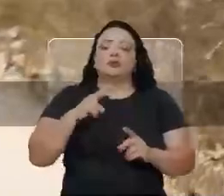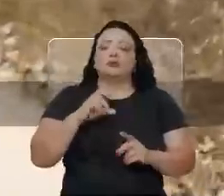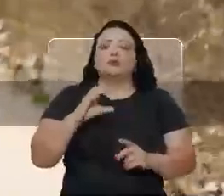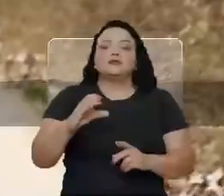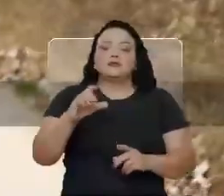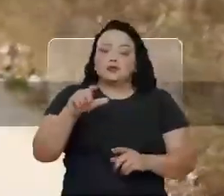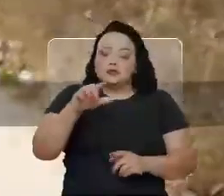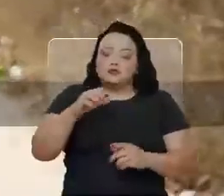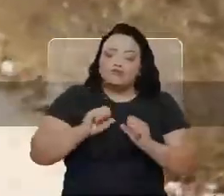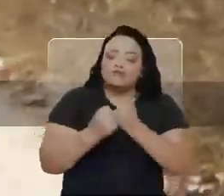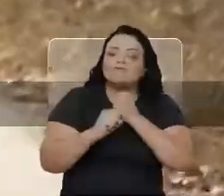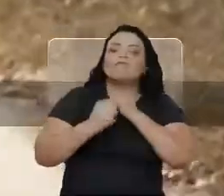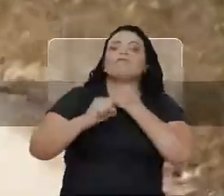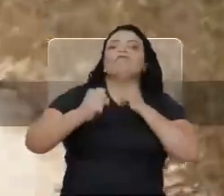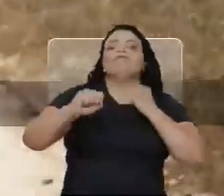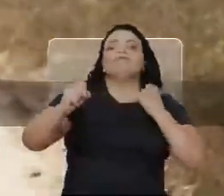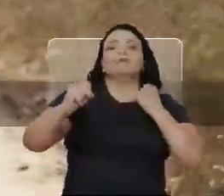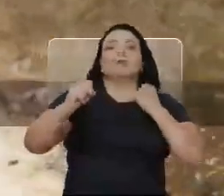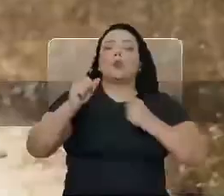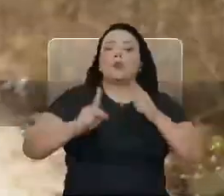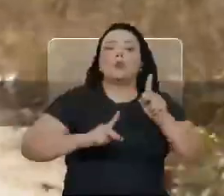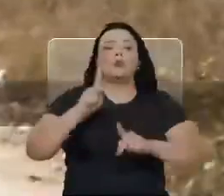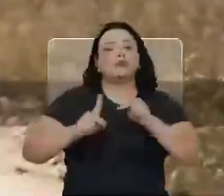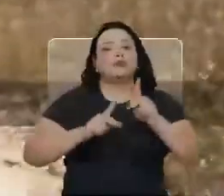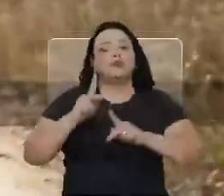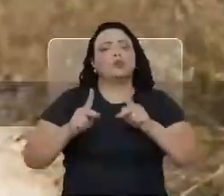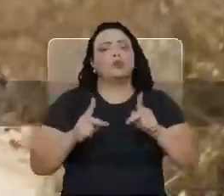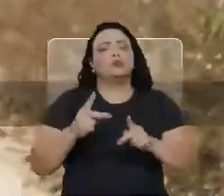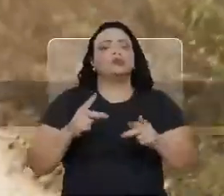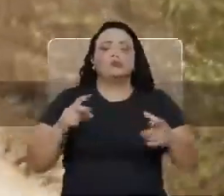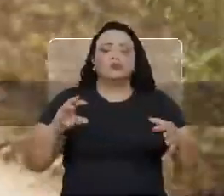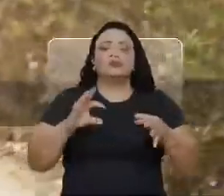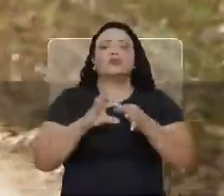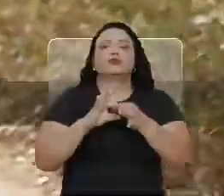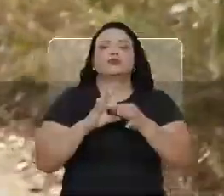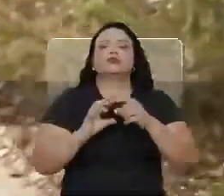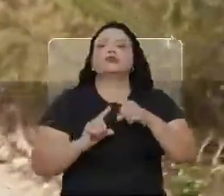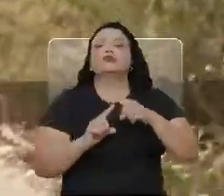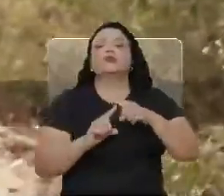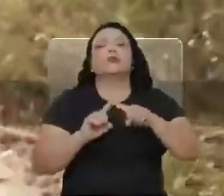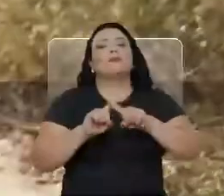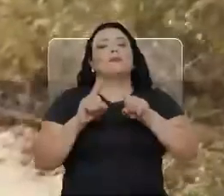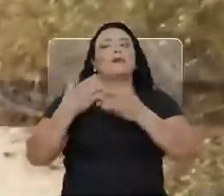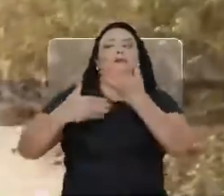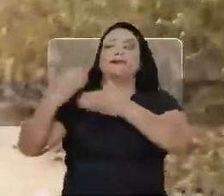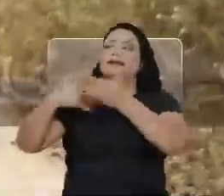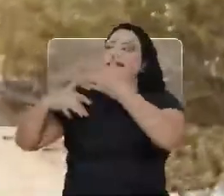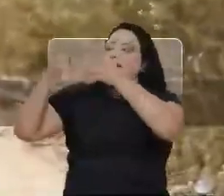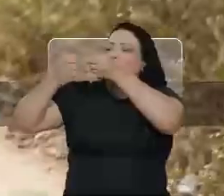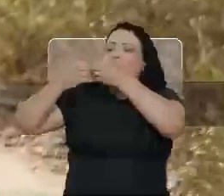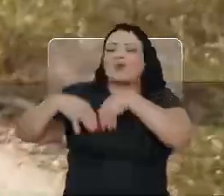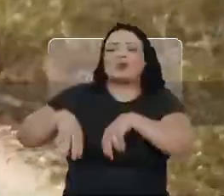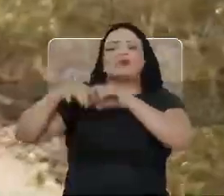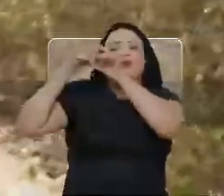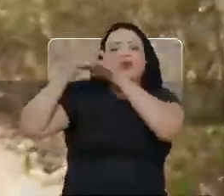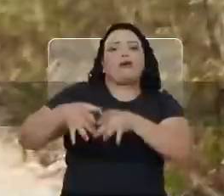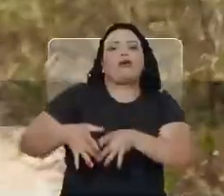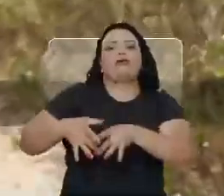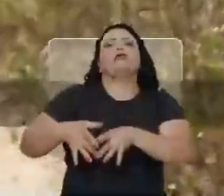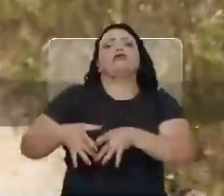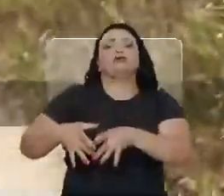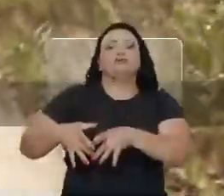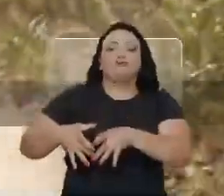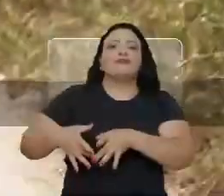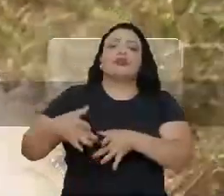município geograficamente gigante de um povo único, mas que trazia as marcas do abandono. A gente sabe, quem